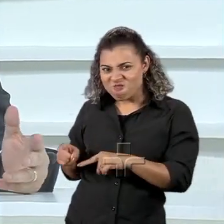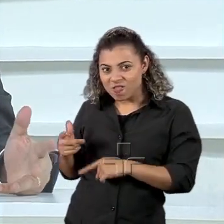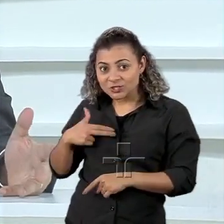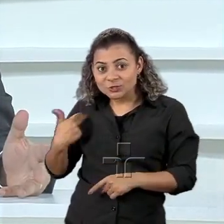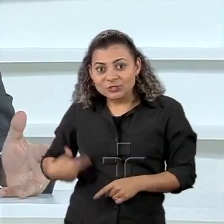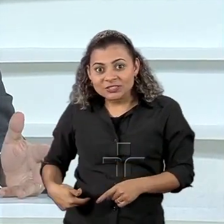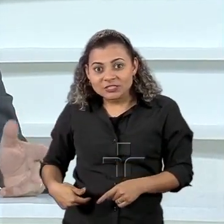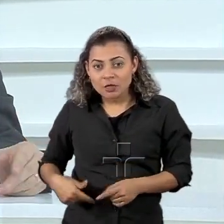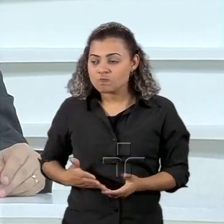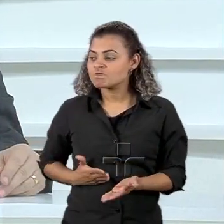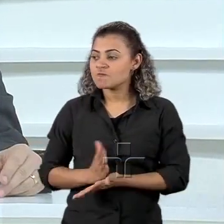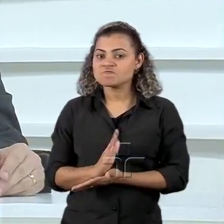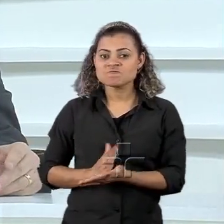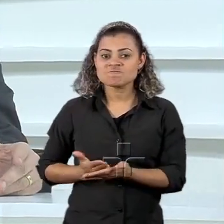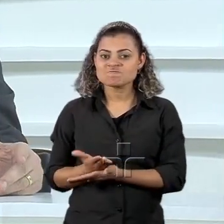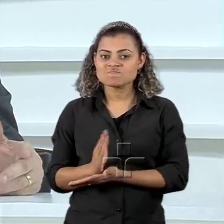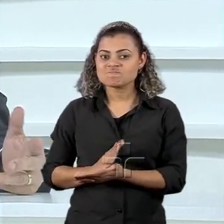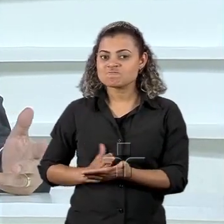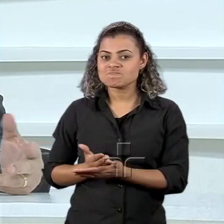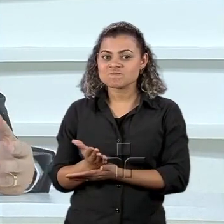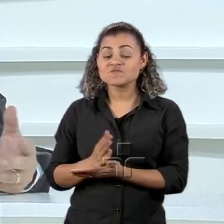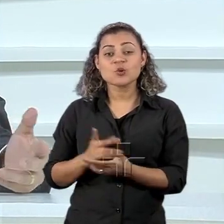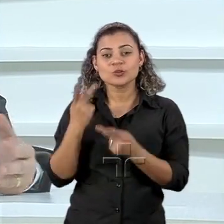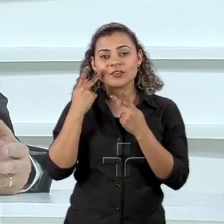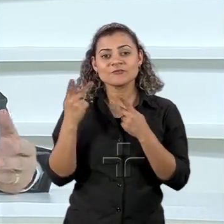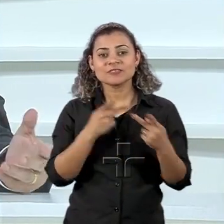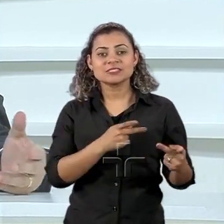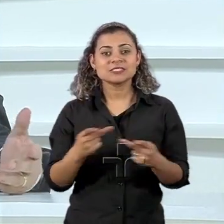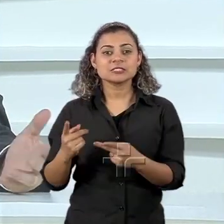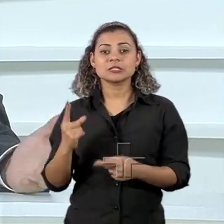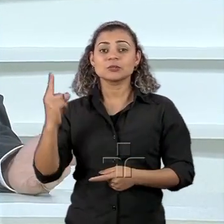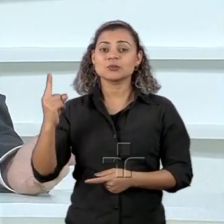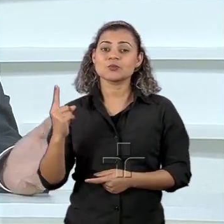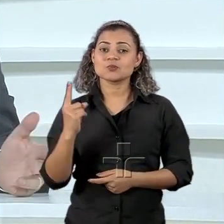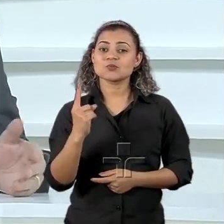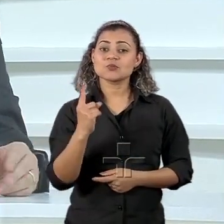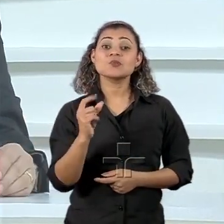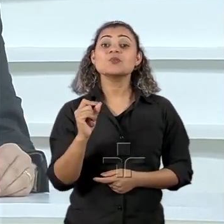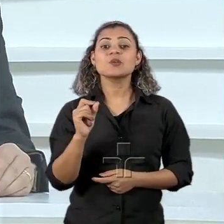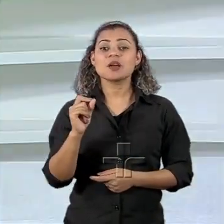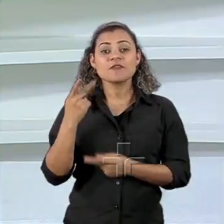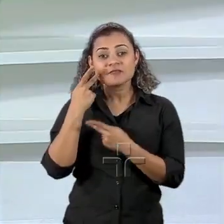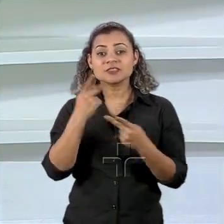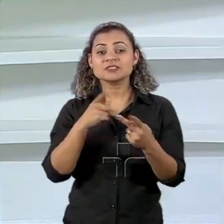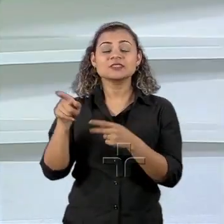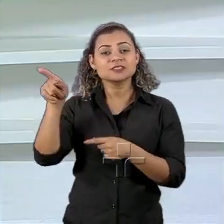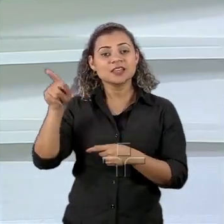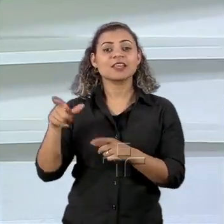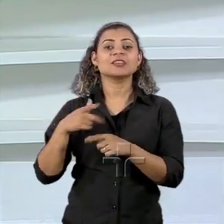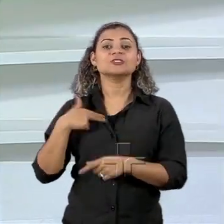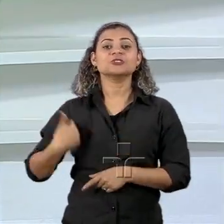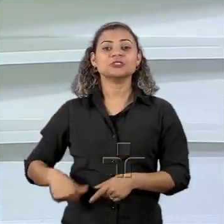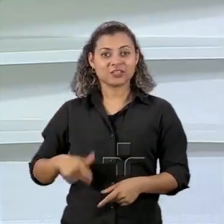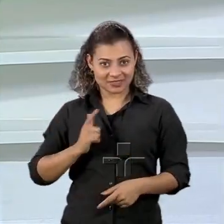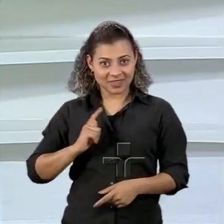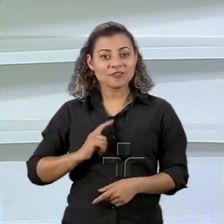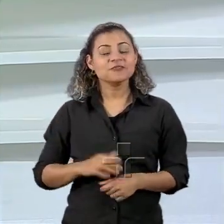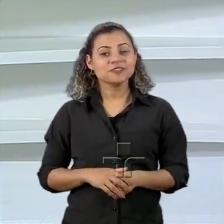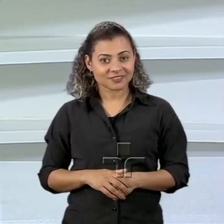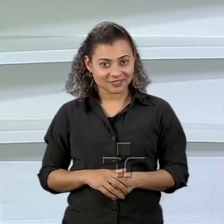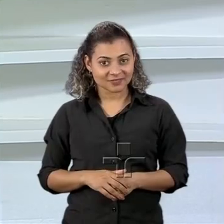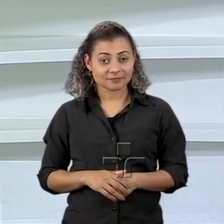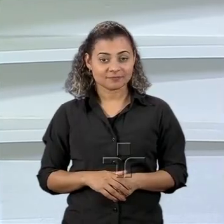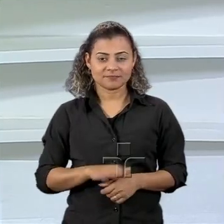sentindo incomodada com a visita de um candidato a Taiwan. Eu ia até perguntar, vocês acham que isso foi, só para a gente